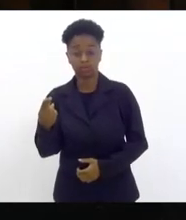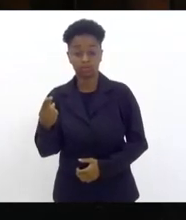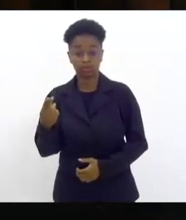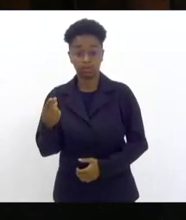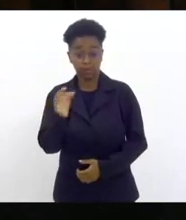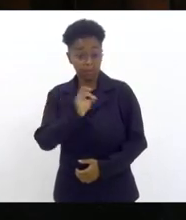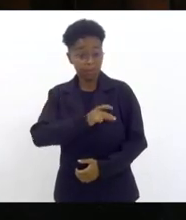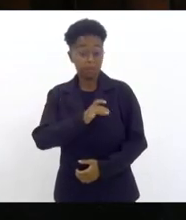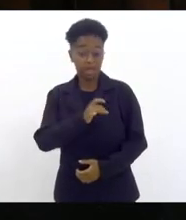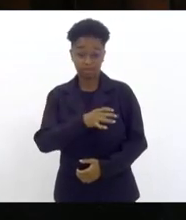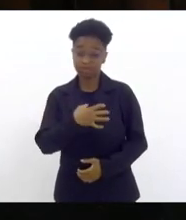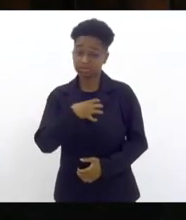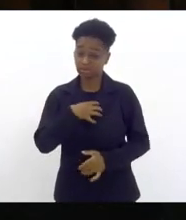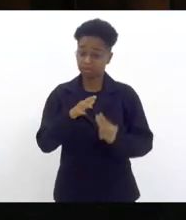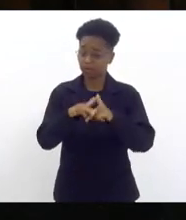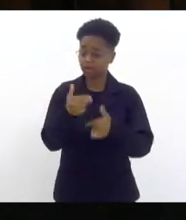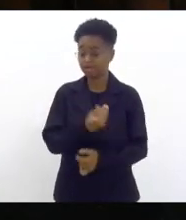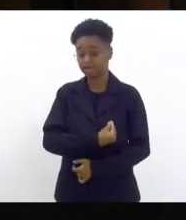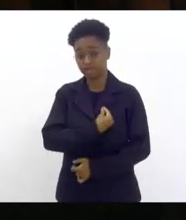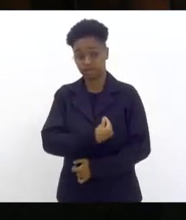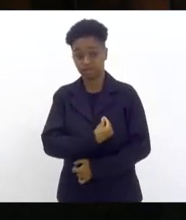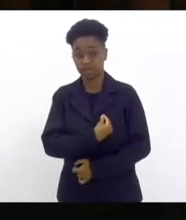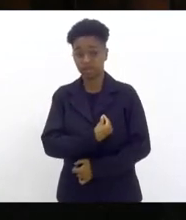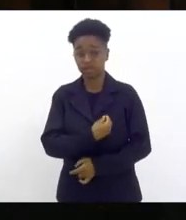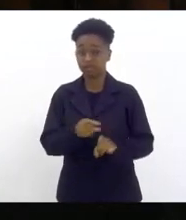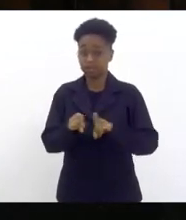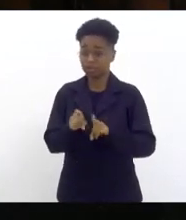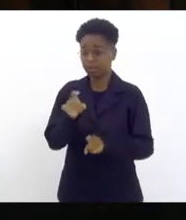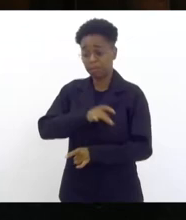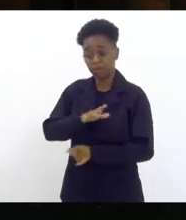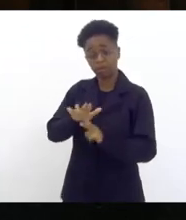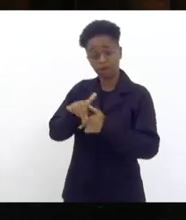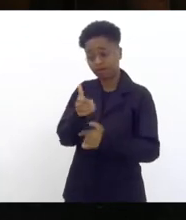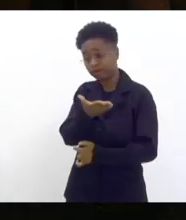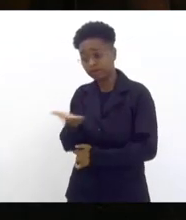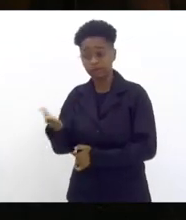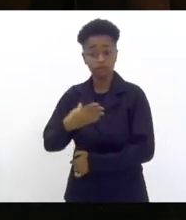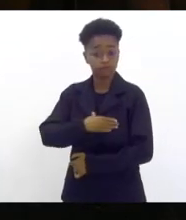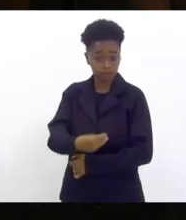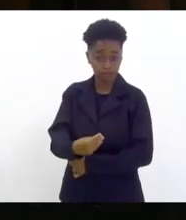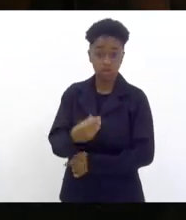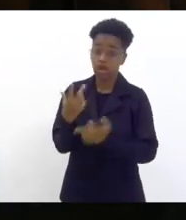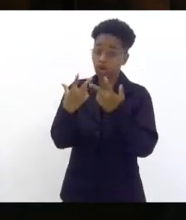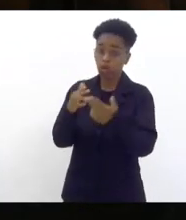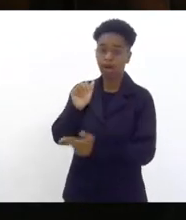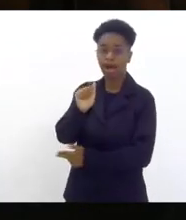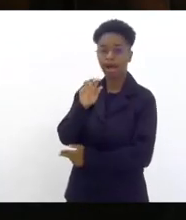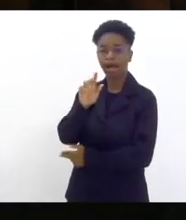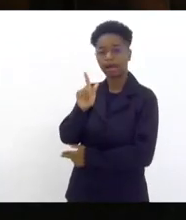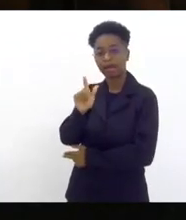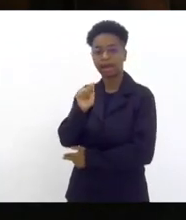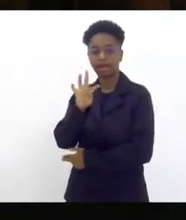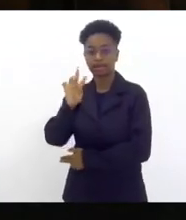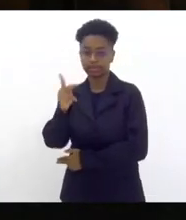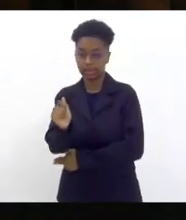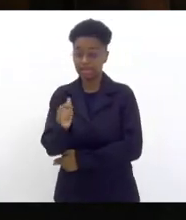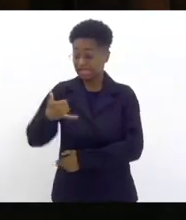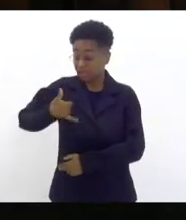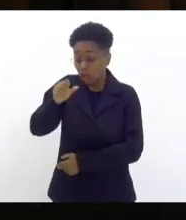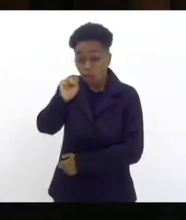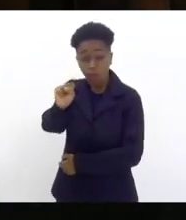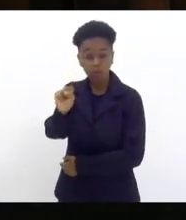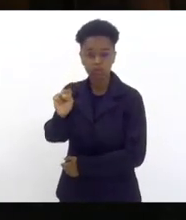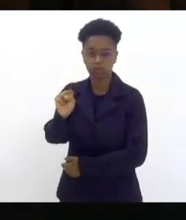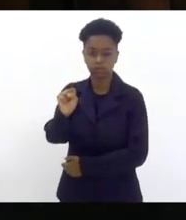medo pela sua vida pela vida dos seus filhos como a própria Agatha Félix 8 anos de